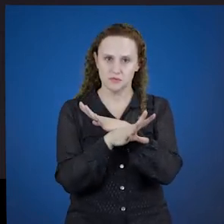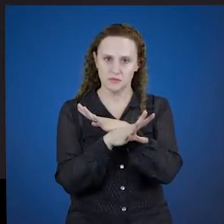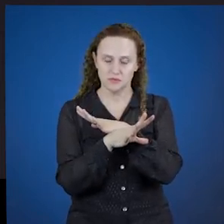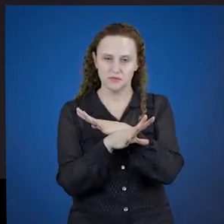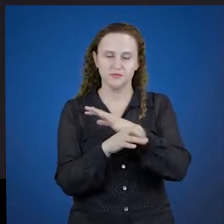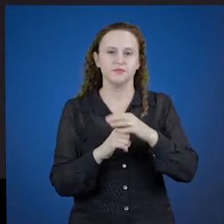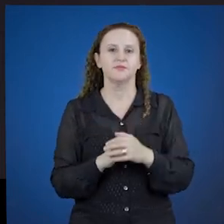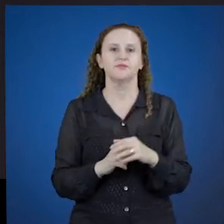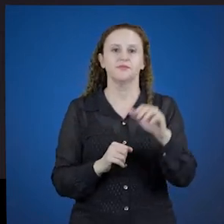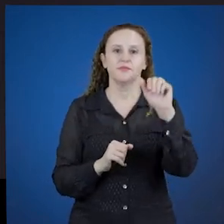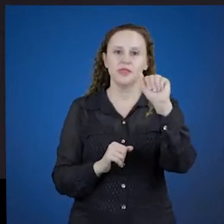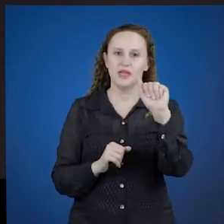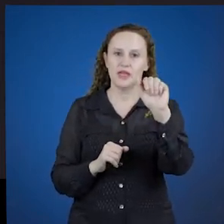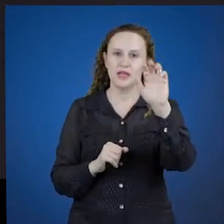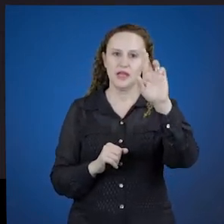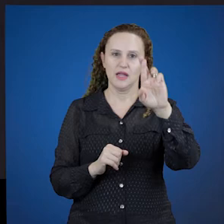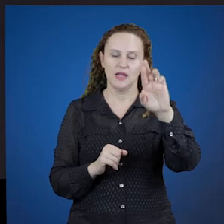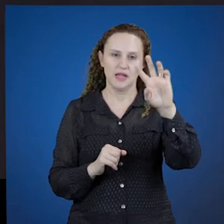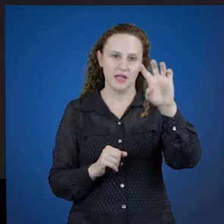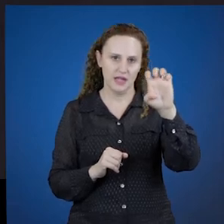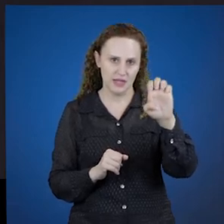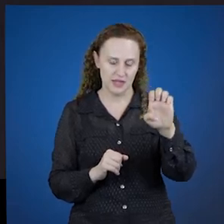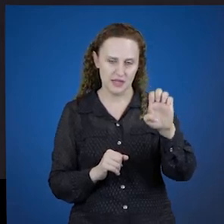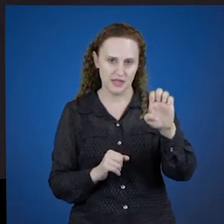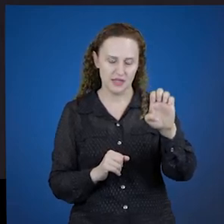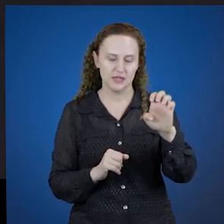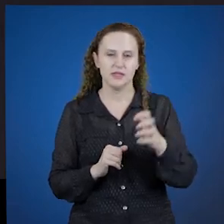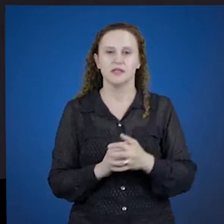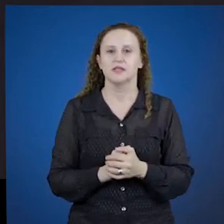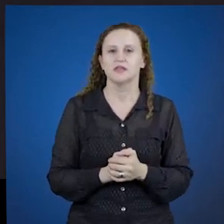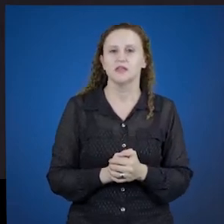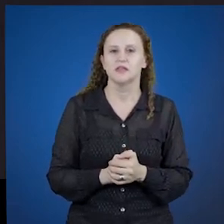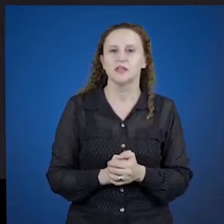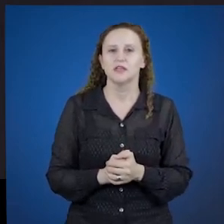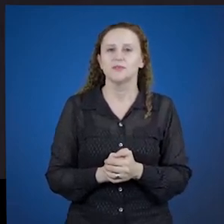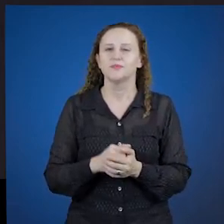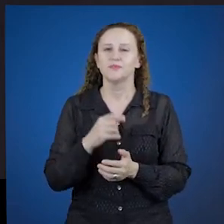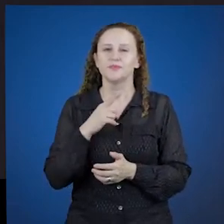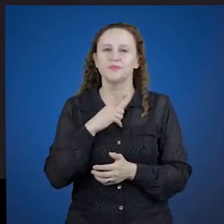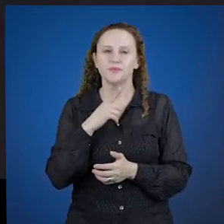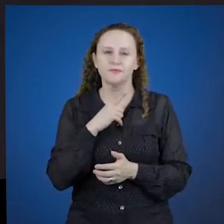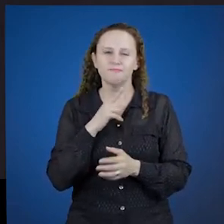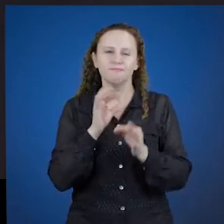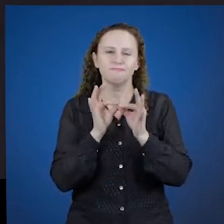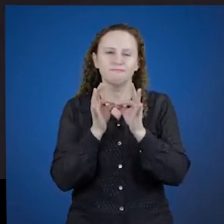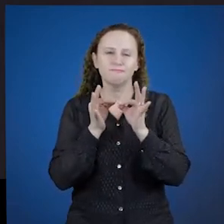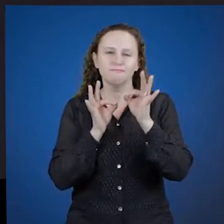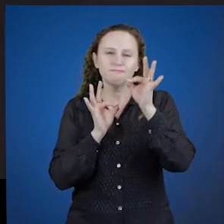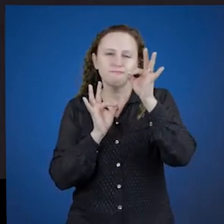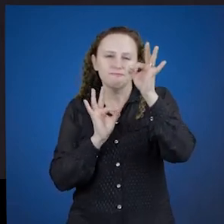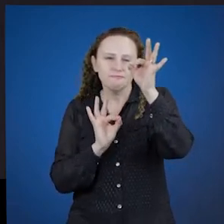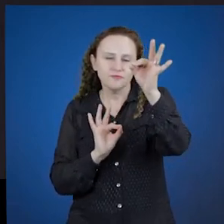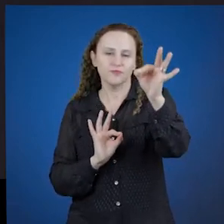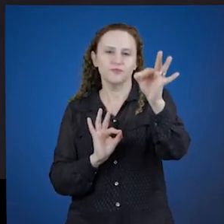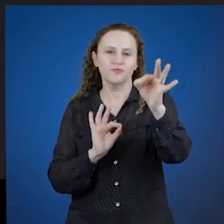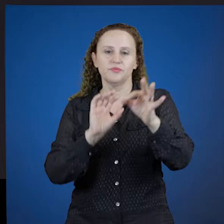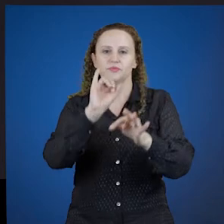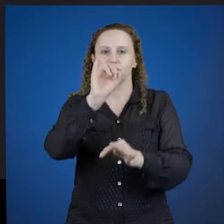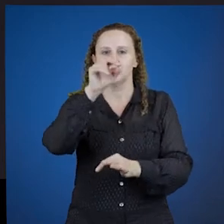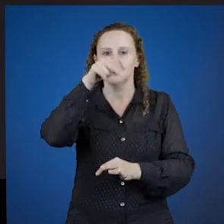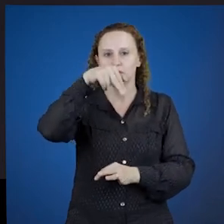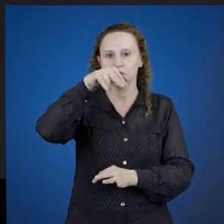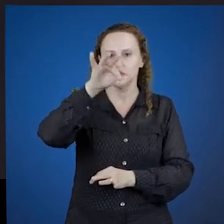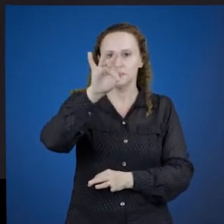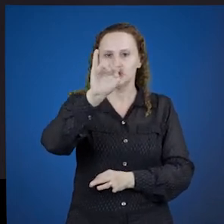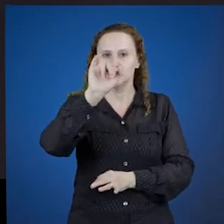terminados em are, na forma do infinitivo do verbo. O que é a